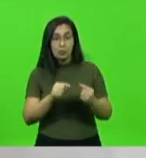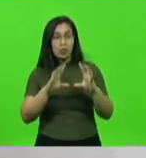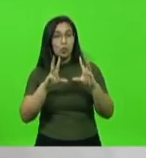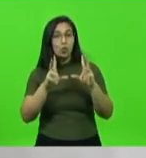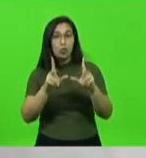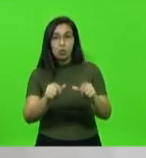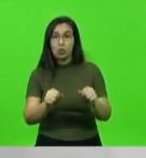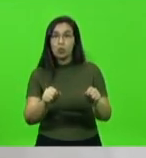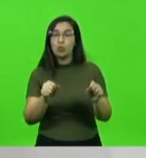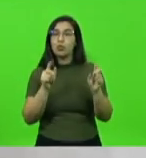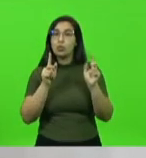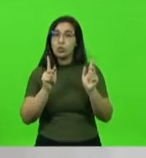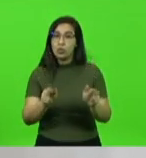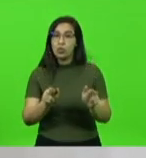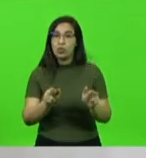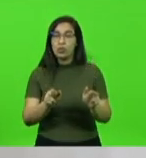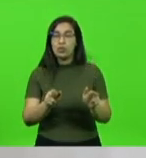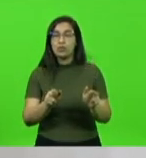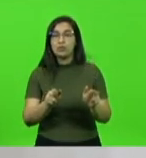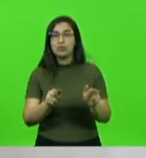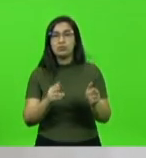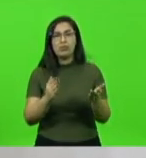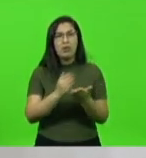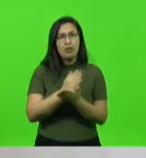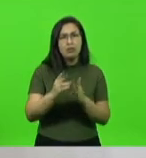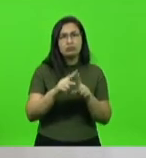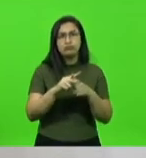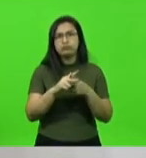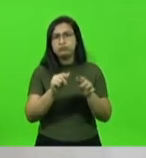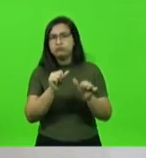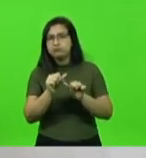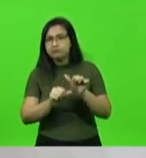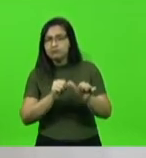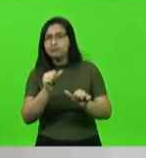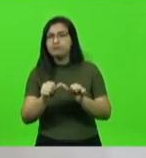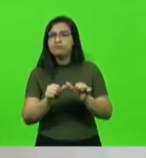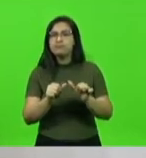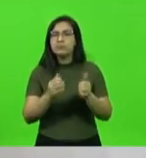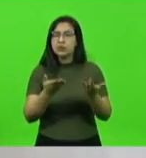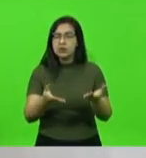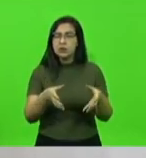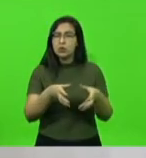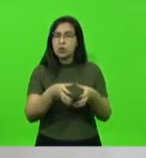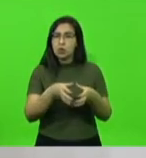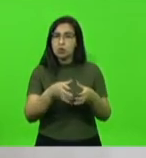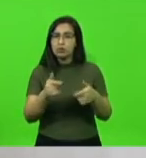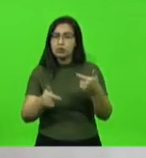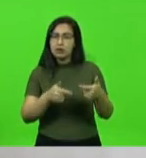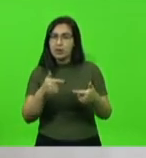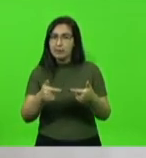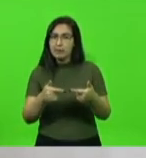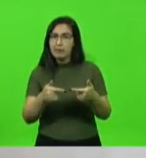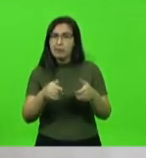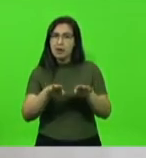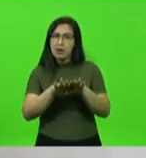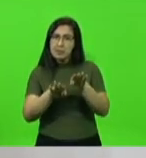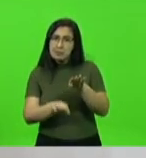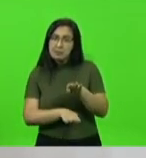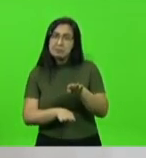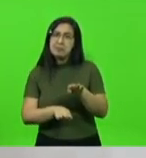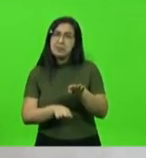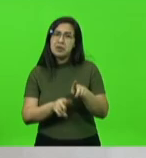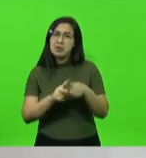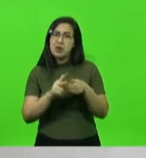apenas reposição com alguns ajustes para as categorias mais baixas da segurança pública, em torno de um ajuste a mais